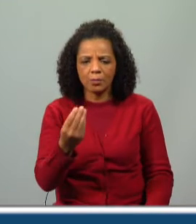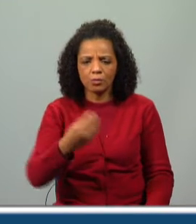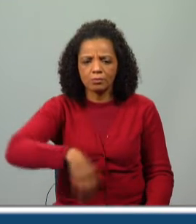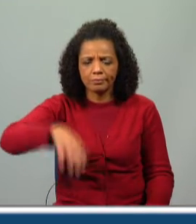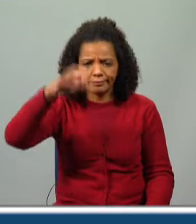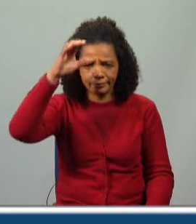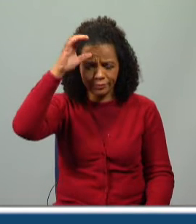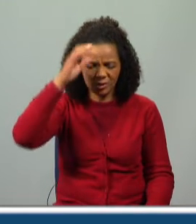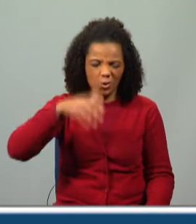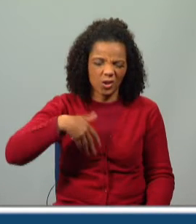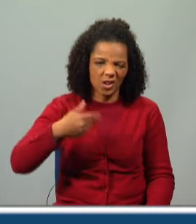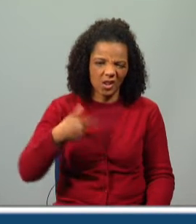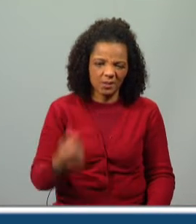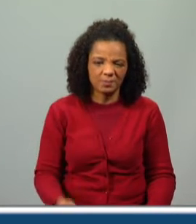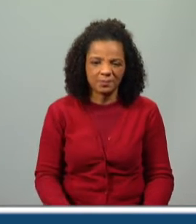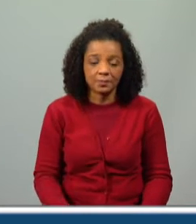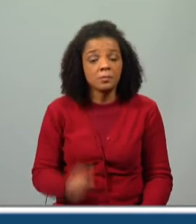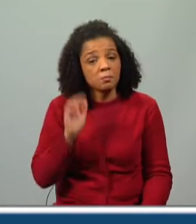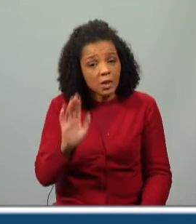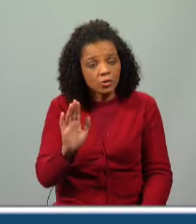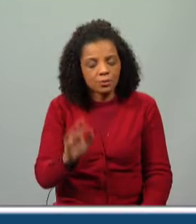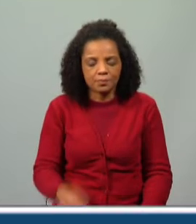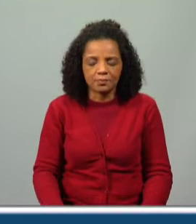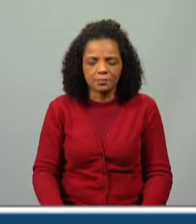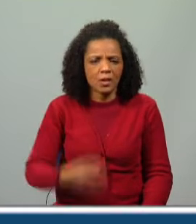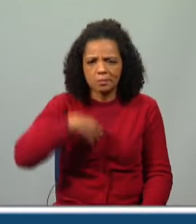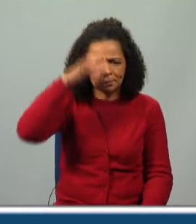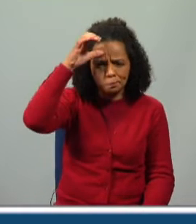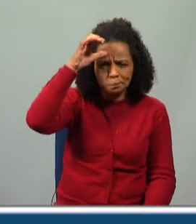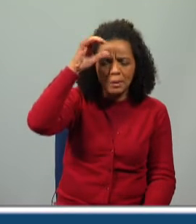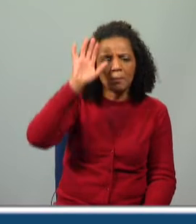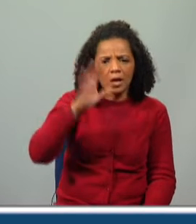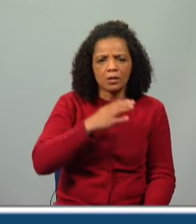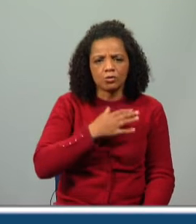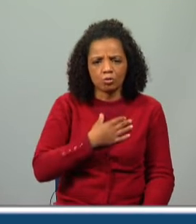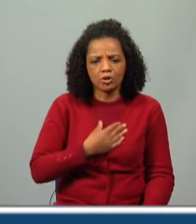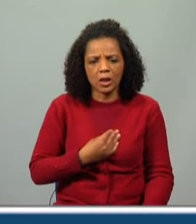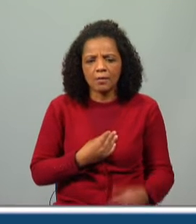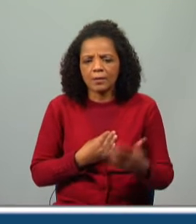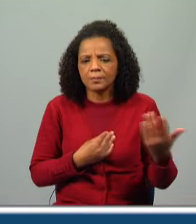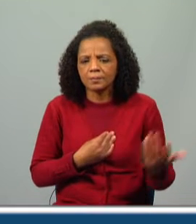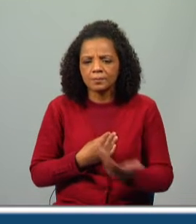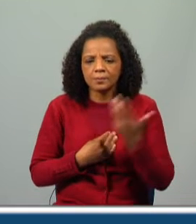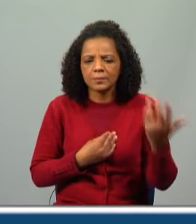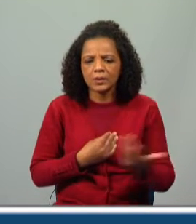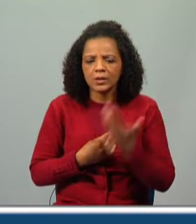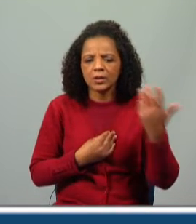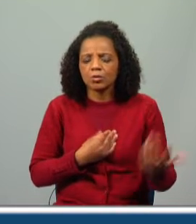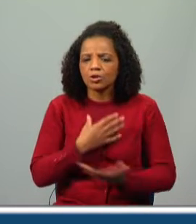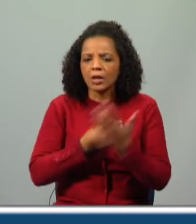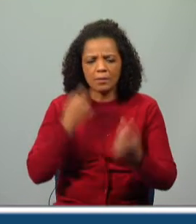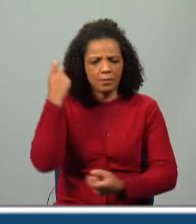inteligente, coitada, mas, apesar de não ser muito inteligente, ela gostava de fazer o quê?